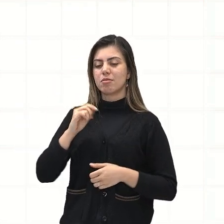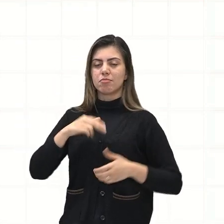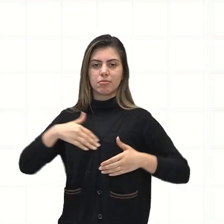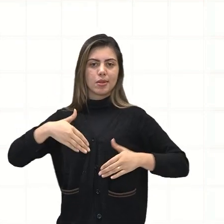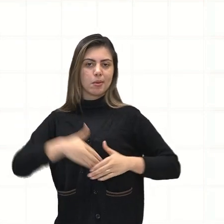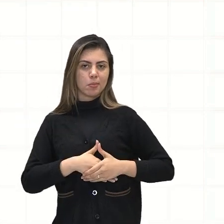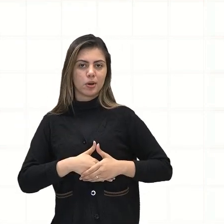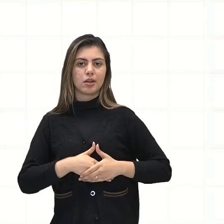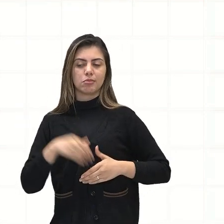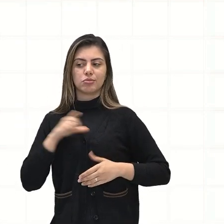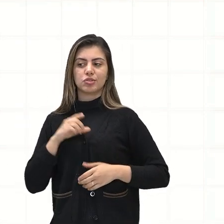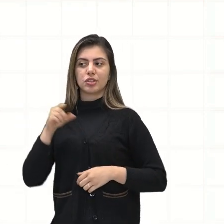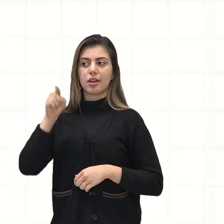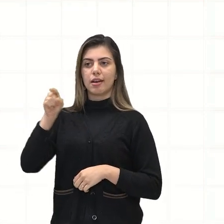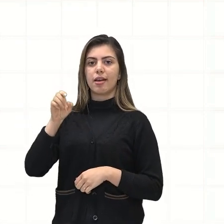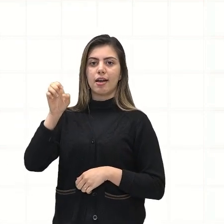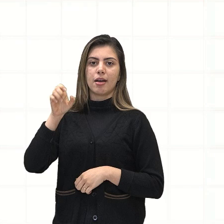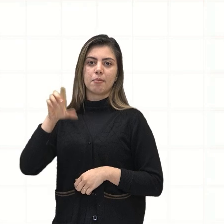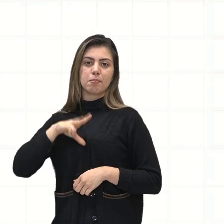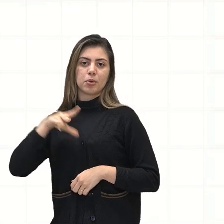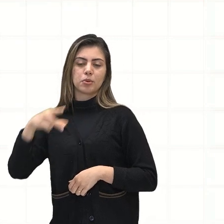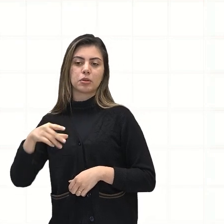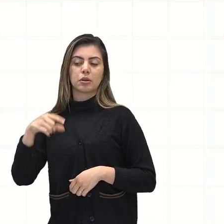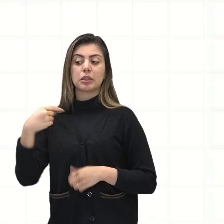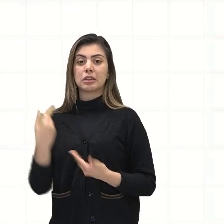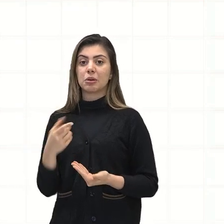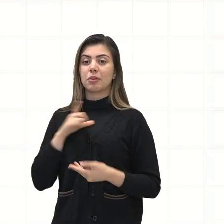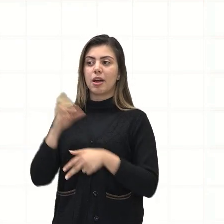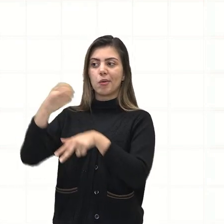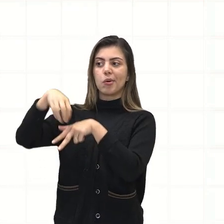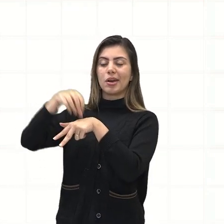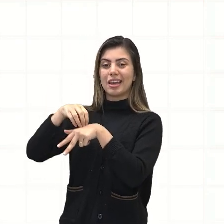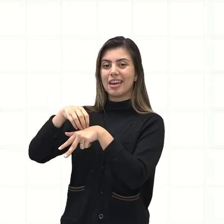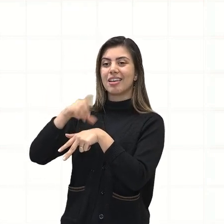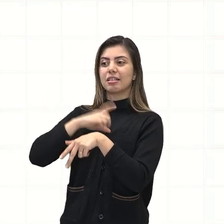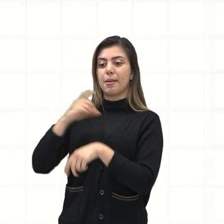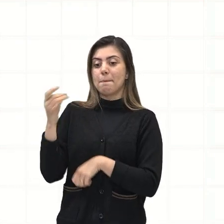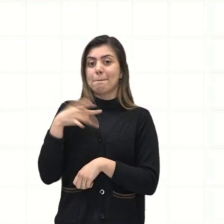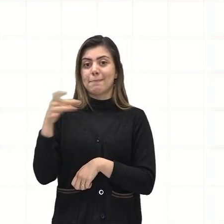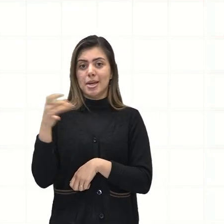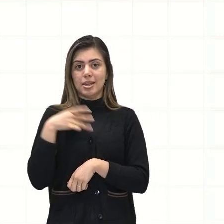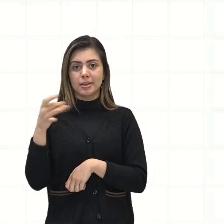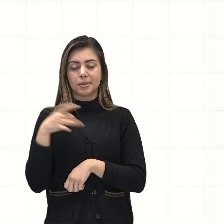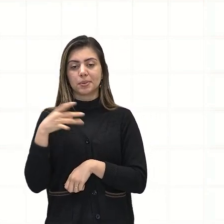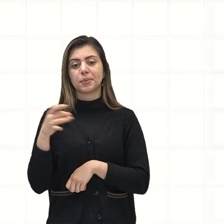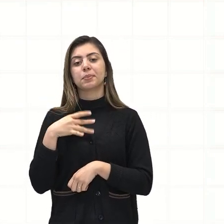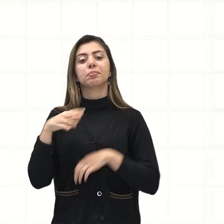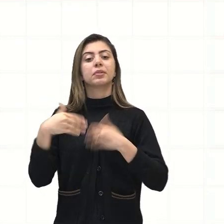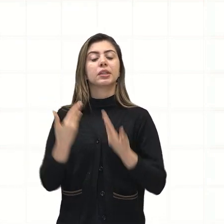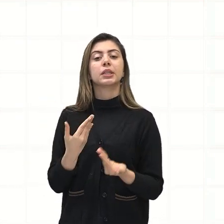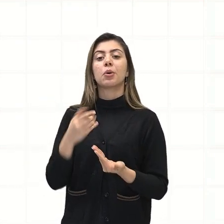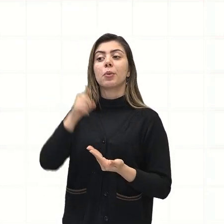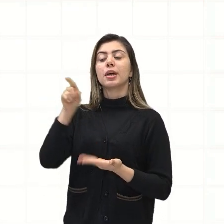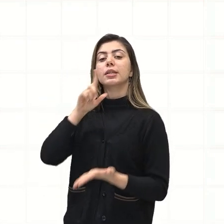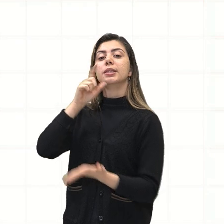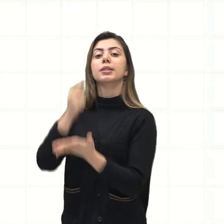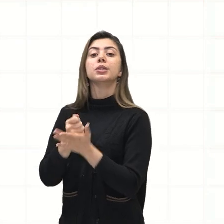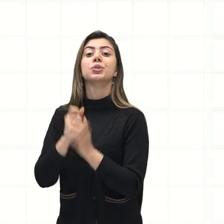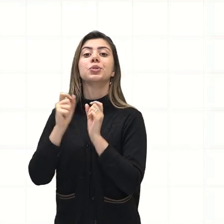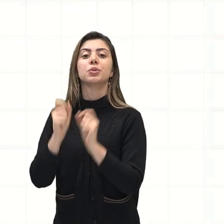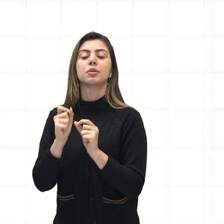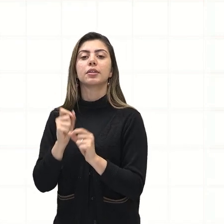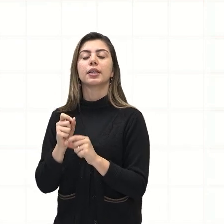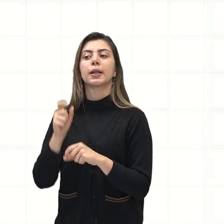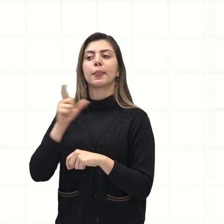Portugal ameaçou a segurança da monarquia portuguesa, levando a decisão de